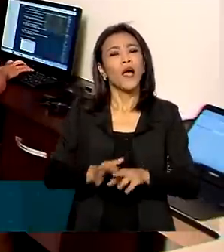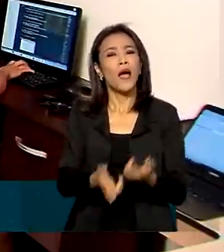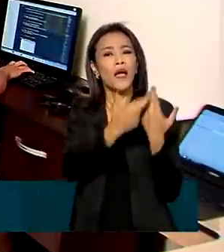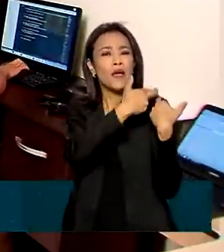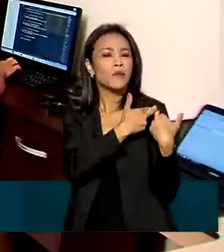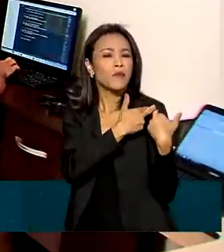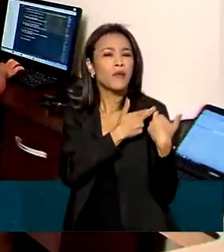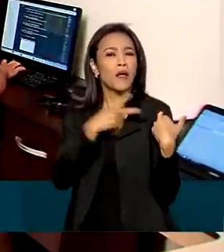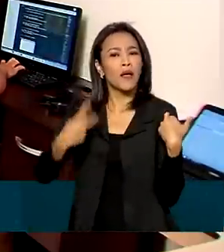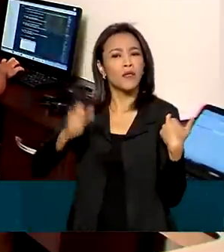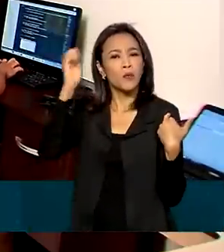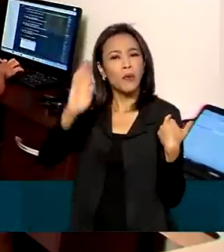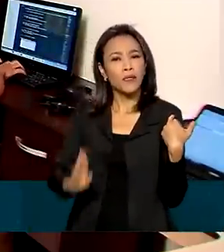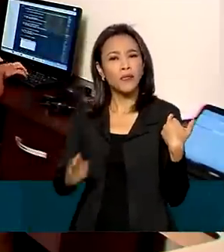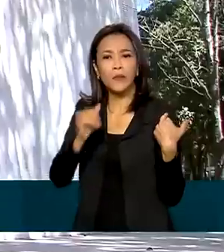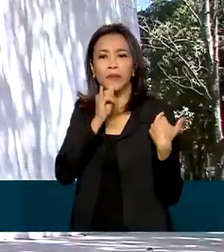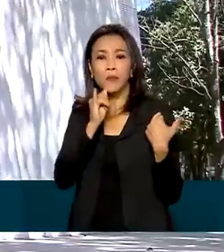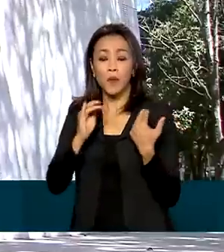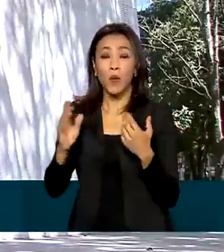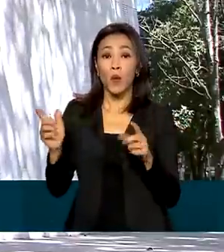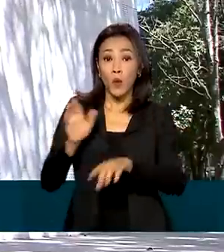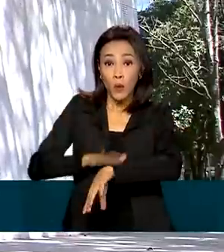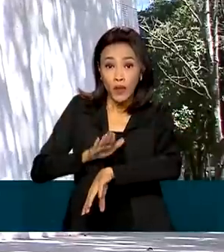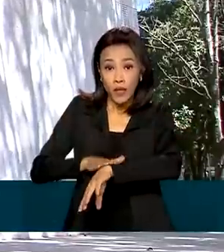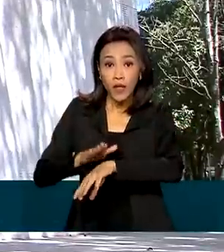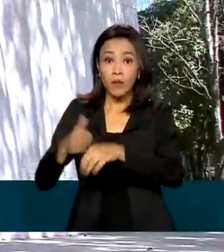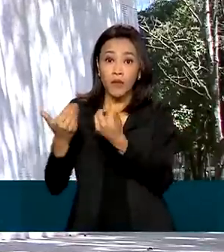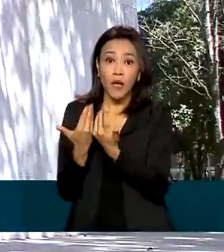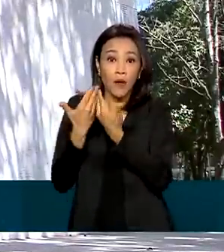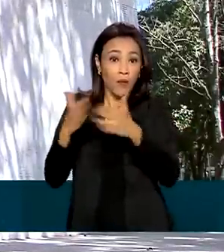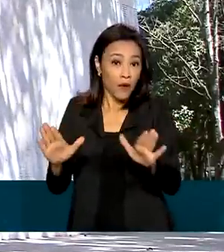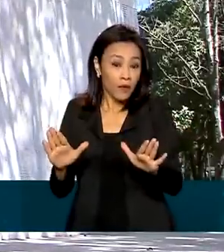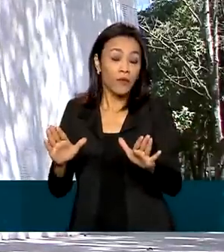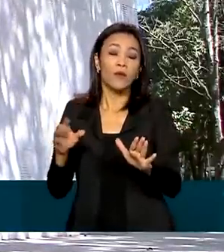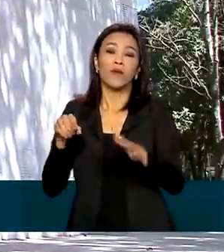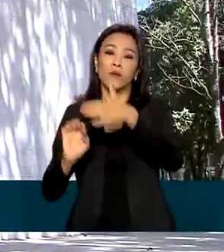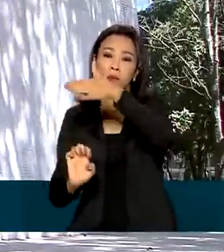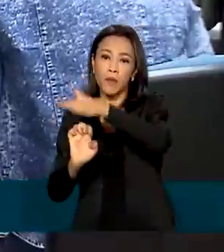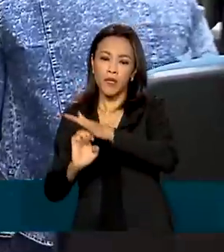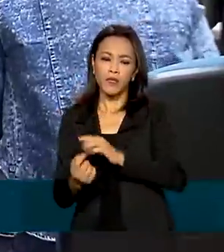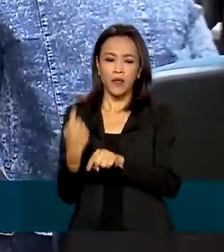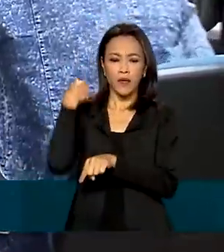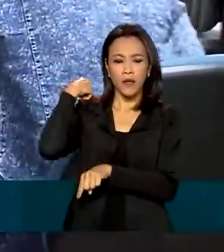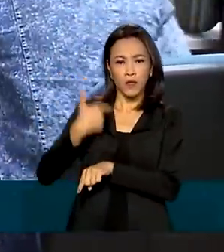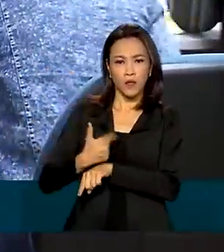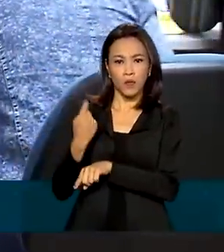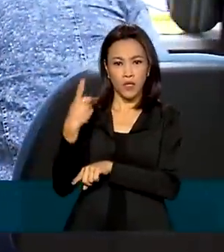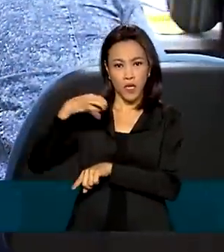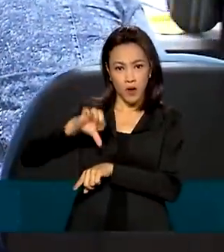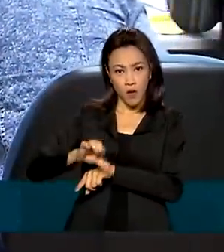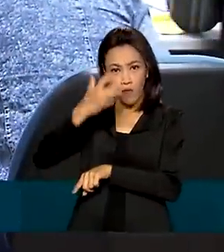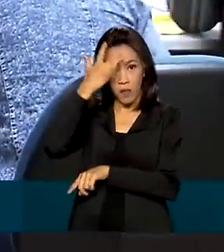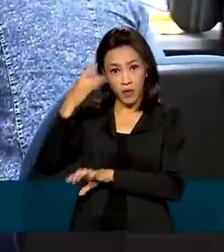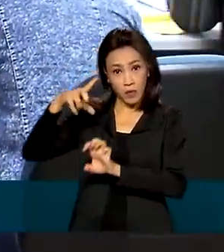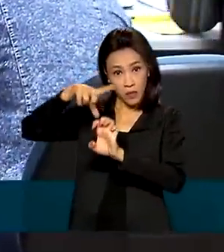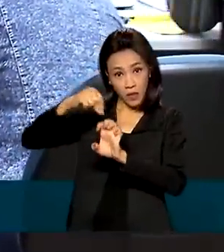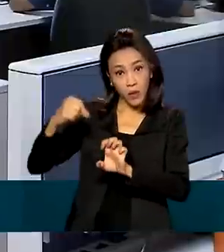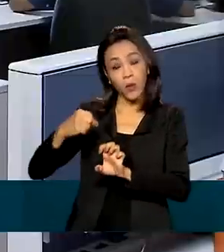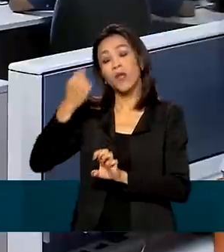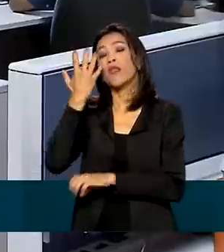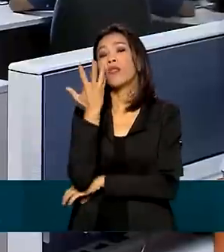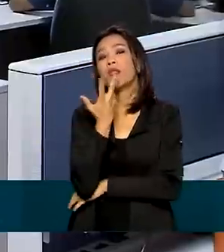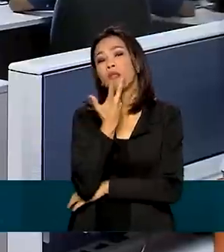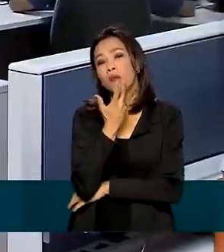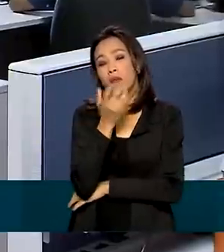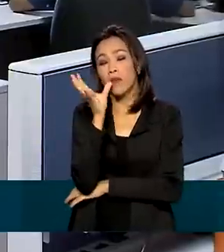como o tempo de abertura de uma empresa. Em 2019, segundo o Ministério da Economia, um empreendedor demorava cinco dias